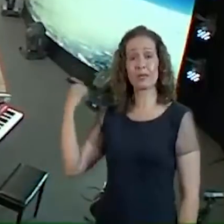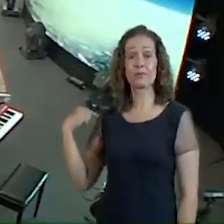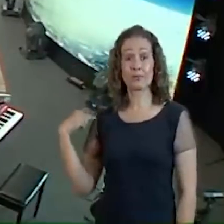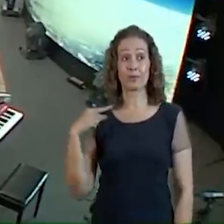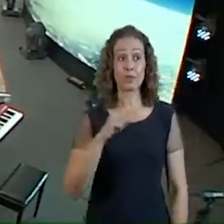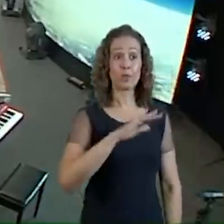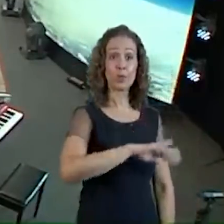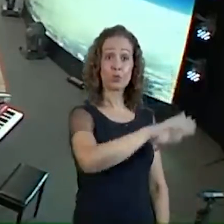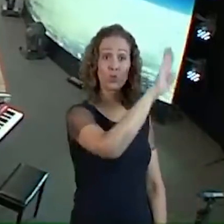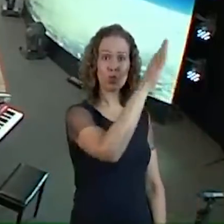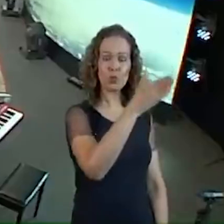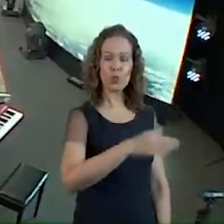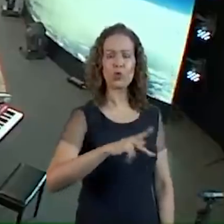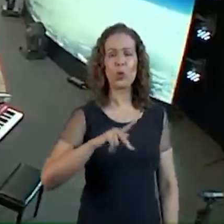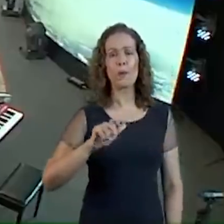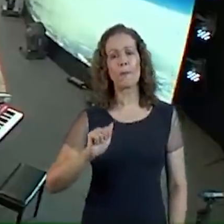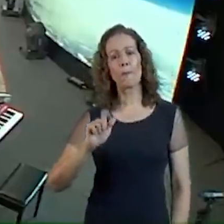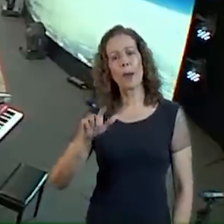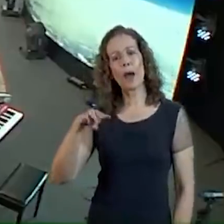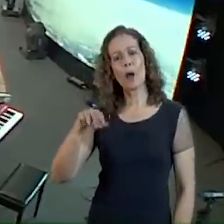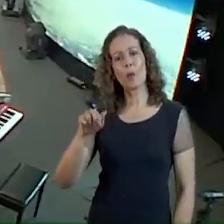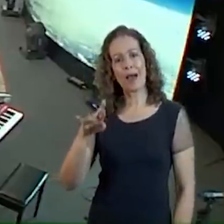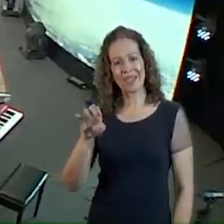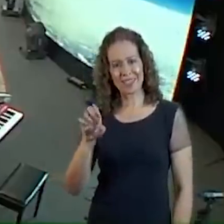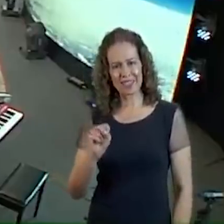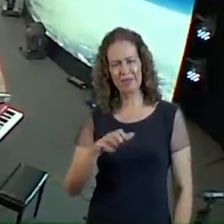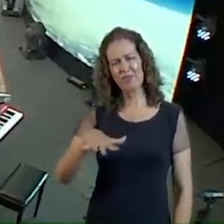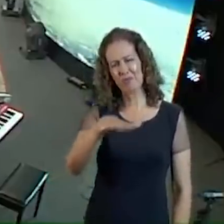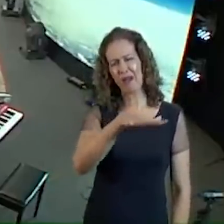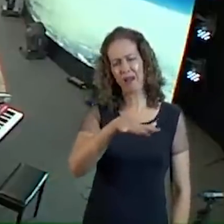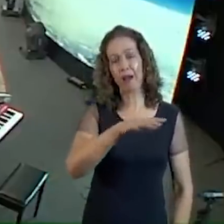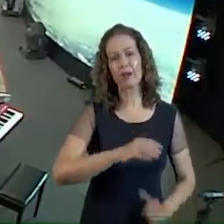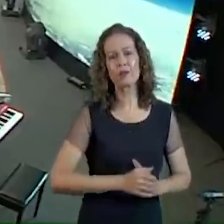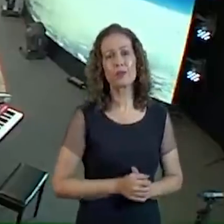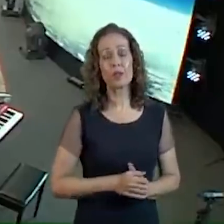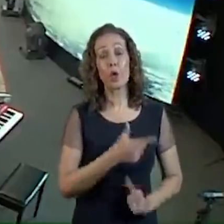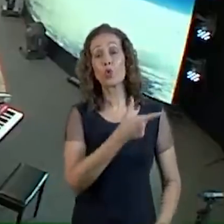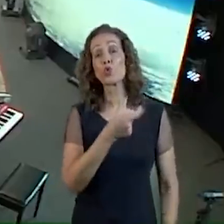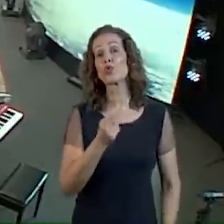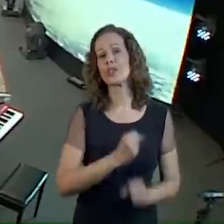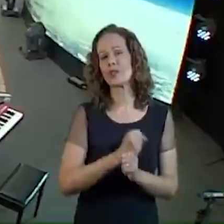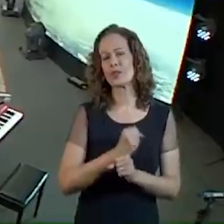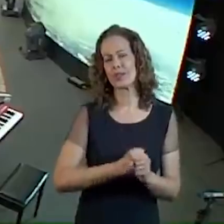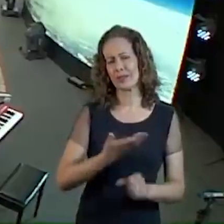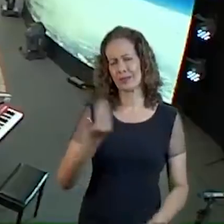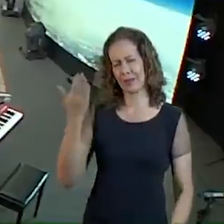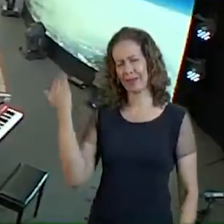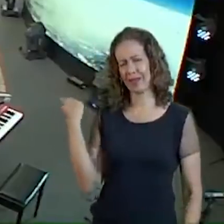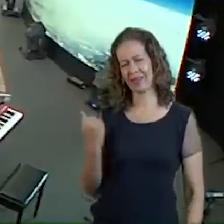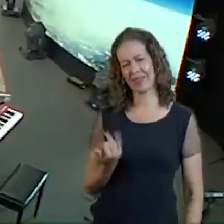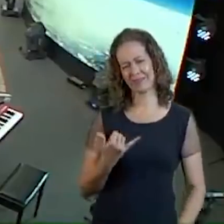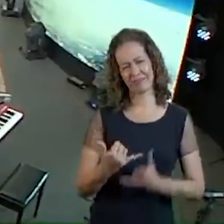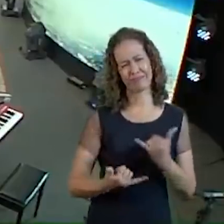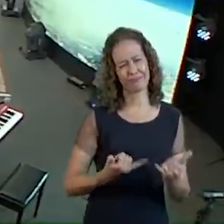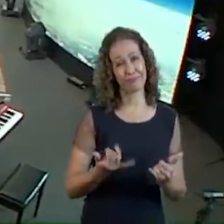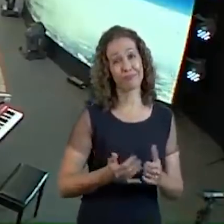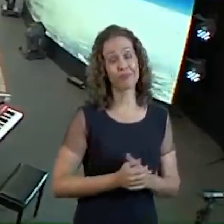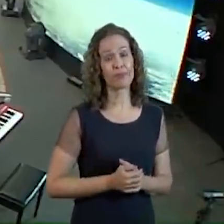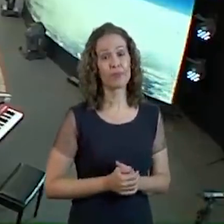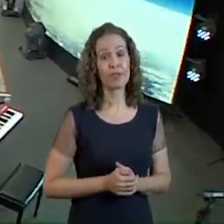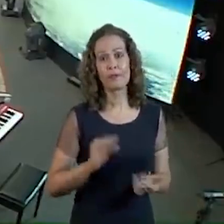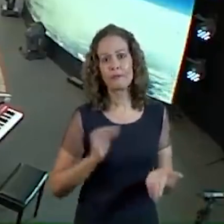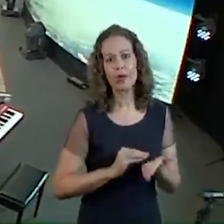Monte do Palmares E os jovens oravam Isso há 200 anos atrás Enquanto não pegava fogo No matinho A gente não